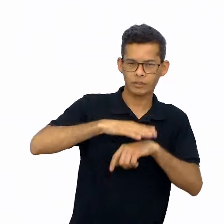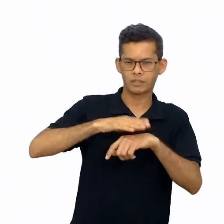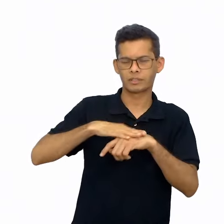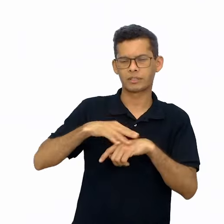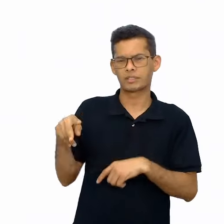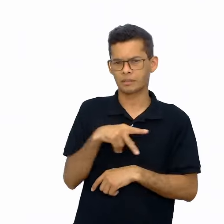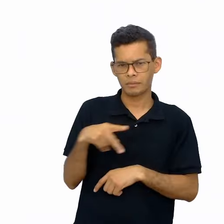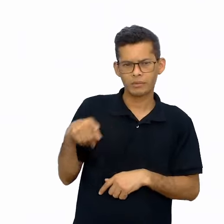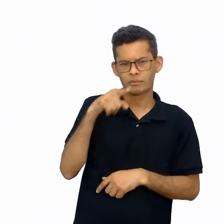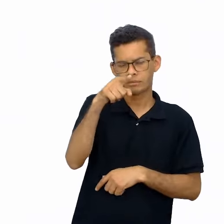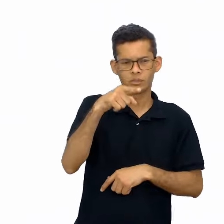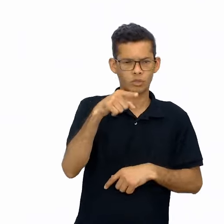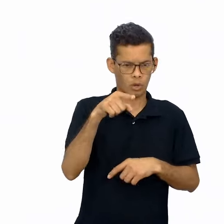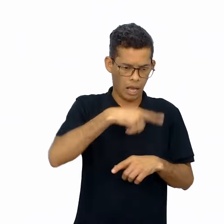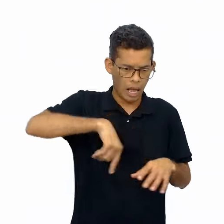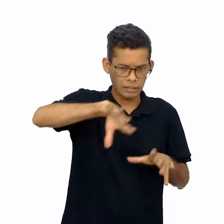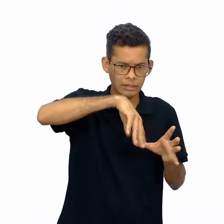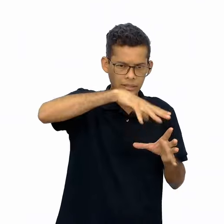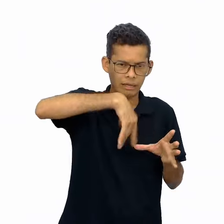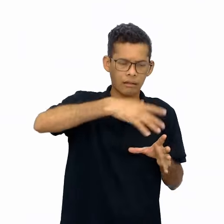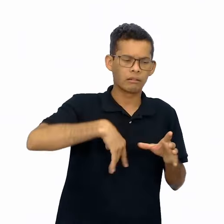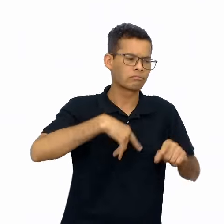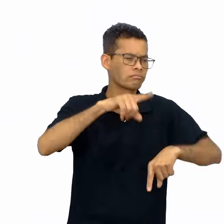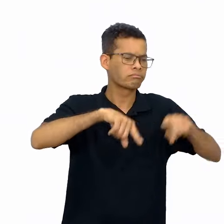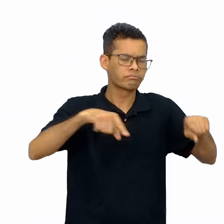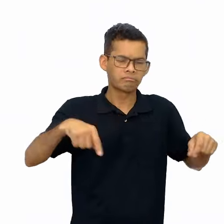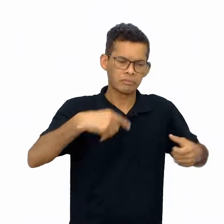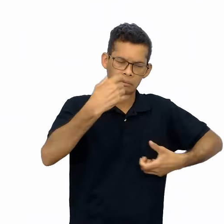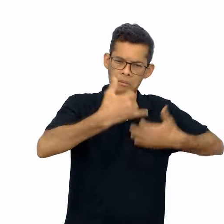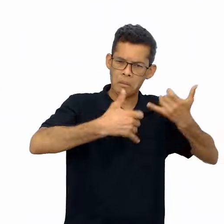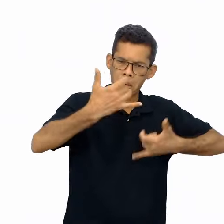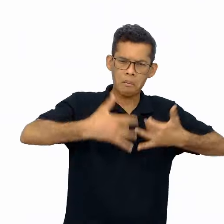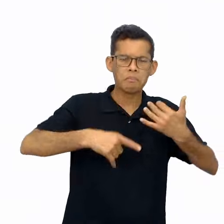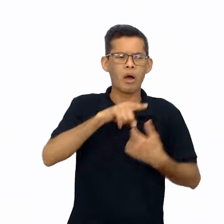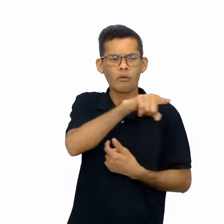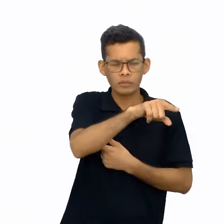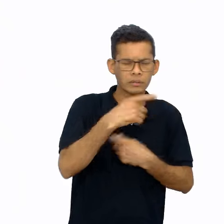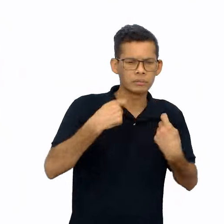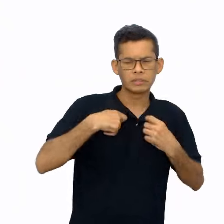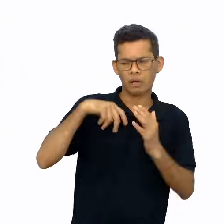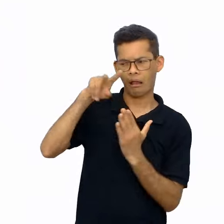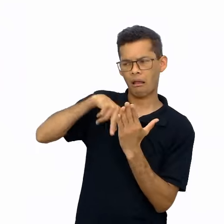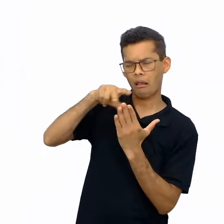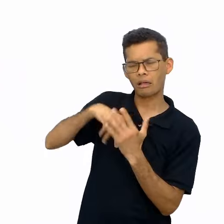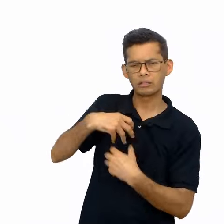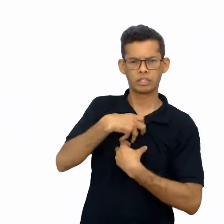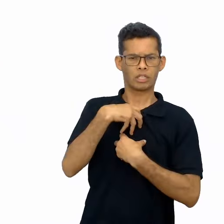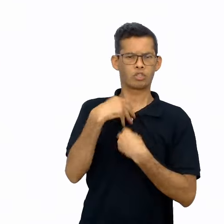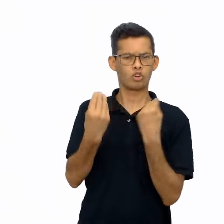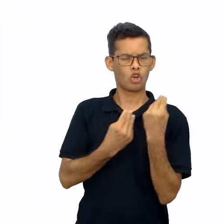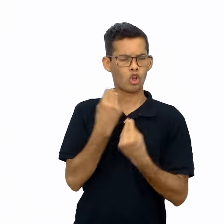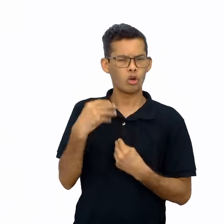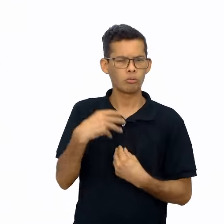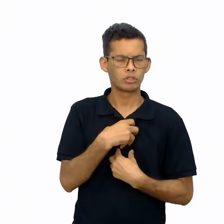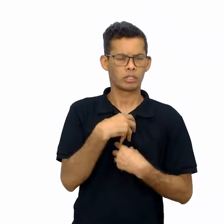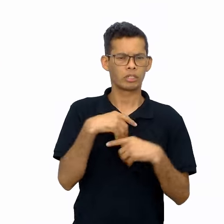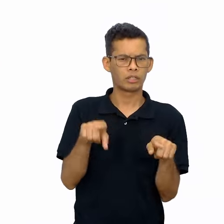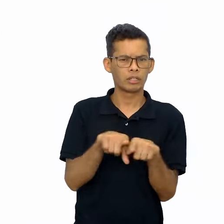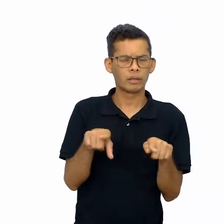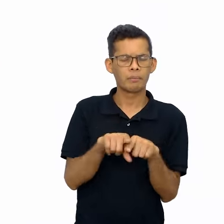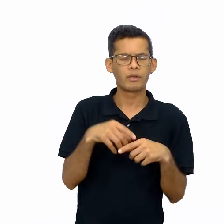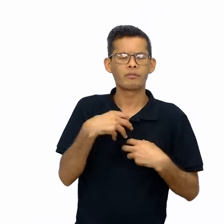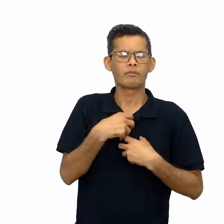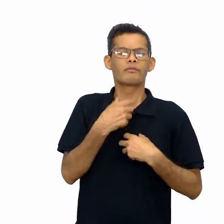professora, discuta com a turma, quem ouvirá a leitura, de modo que os estudantes abecrem o assunto e os modos de dizer do ponto a esse